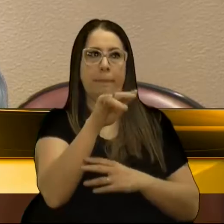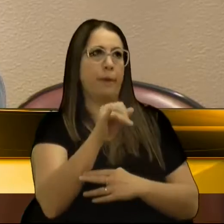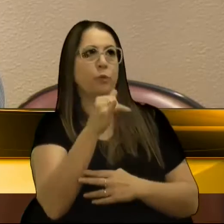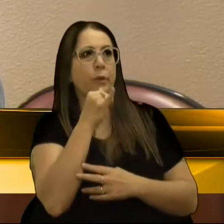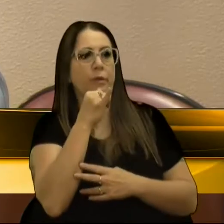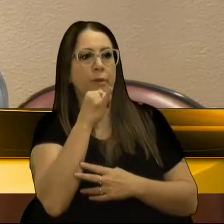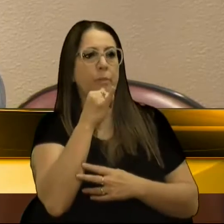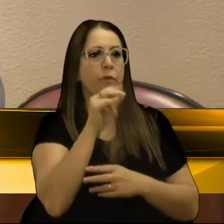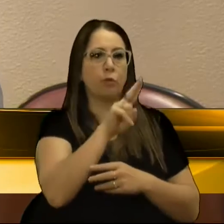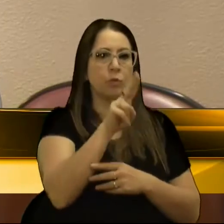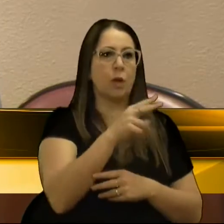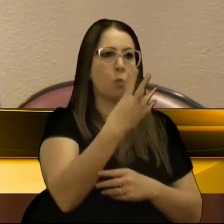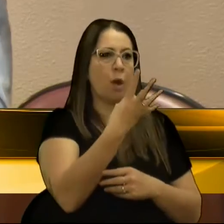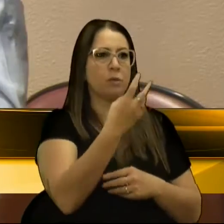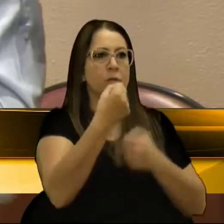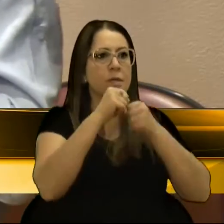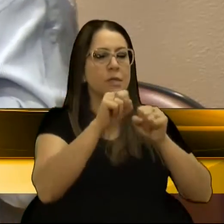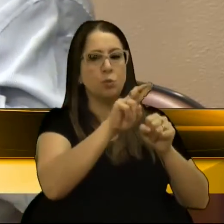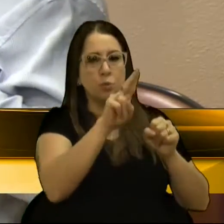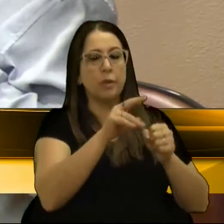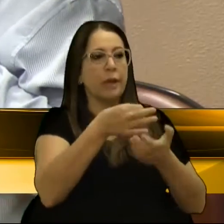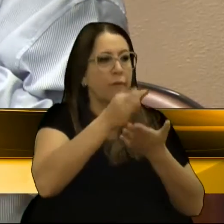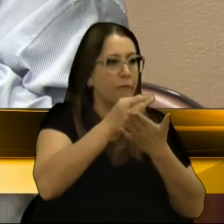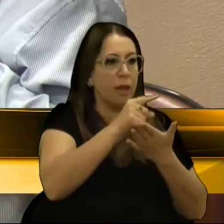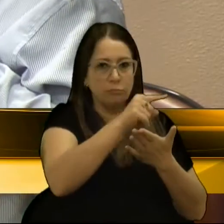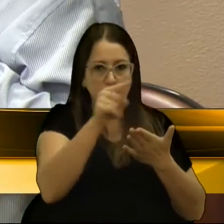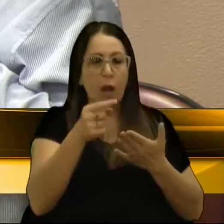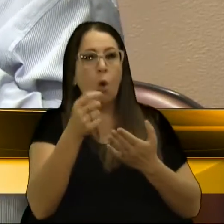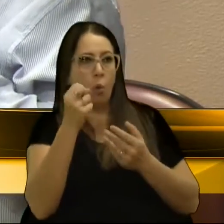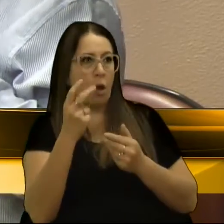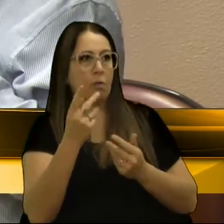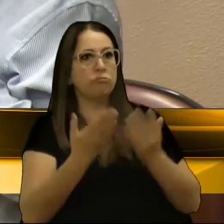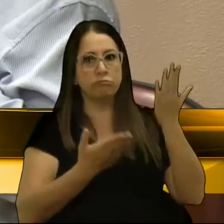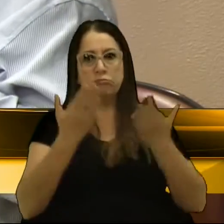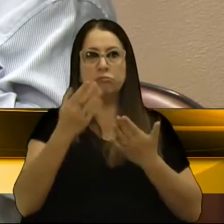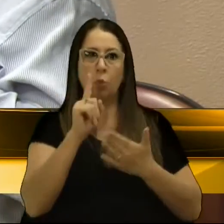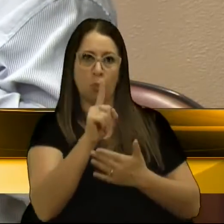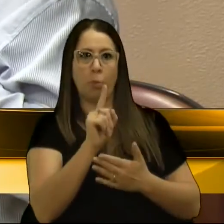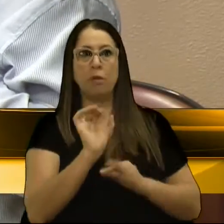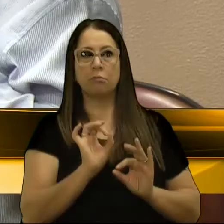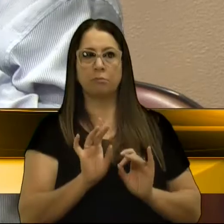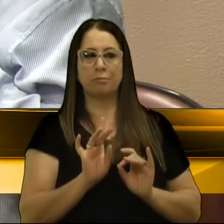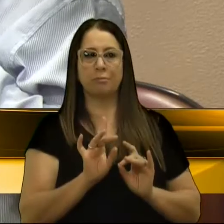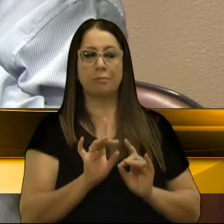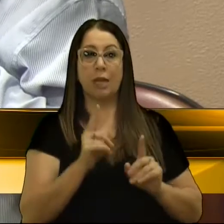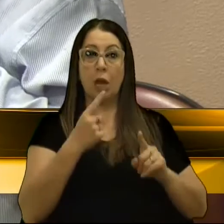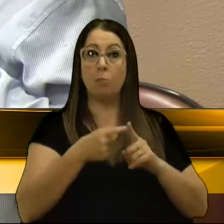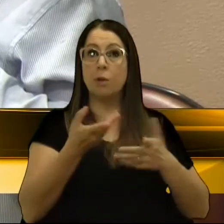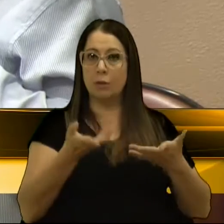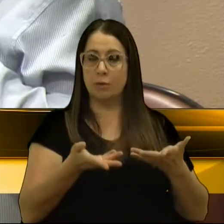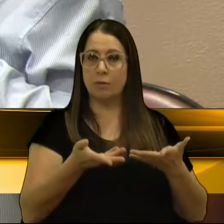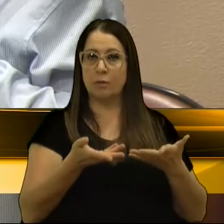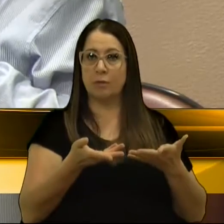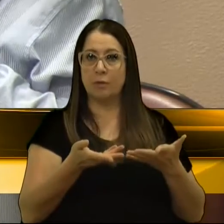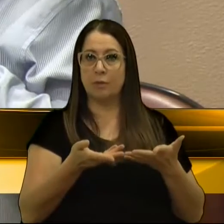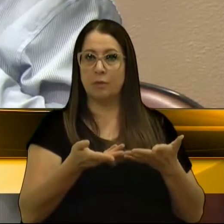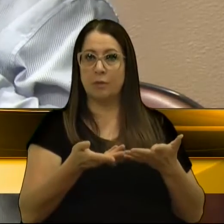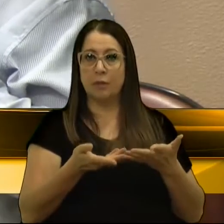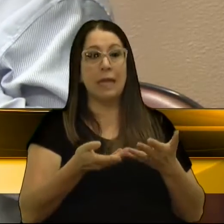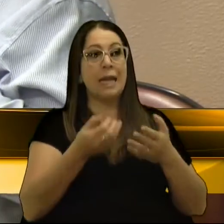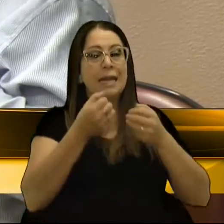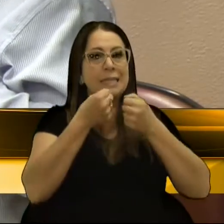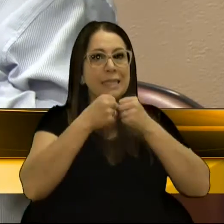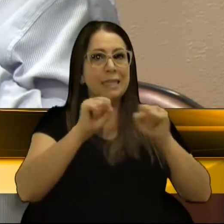vão utilizar, tudo bem. É café que todas as secretarias utilizam, uma licitação só. Agora, a